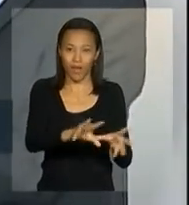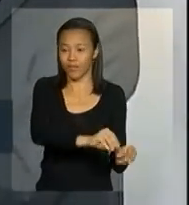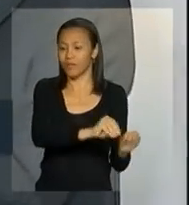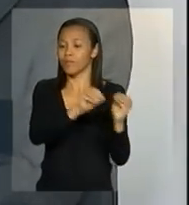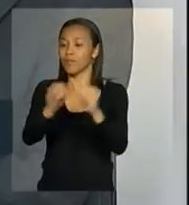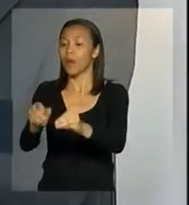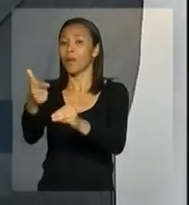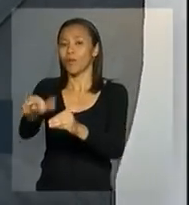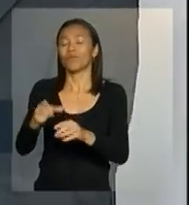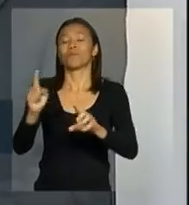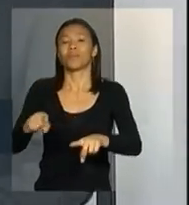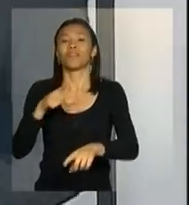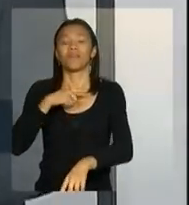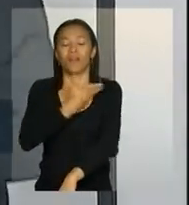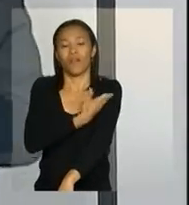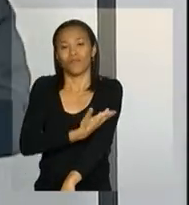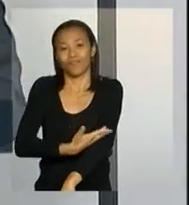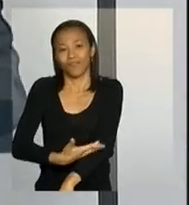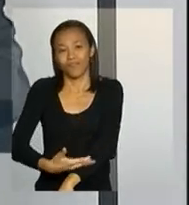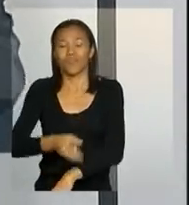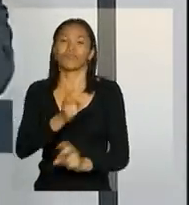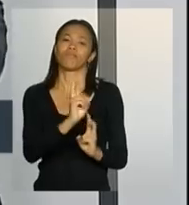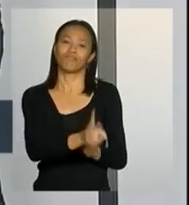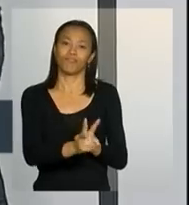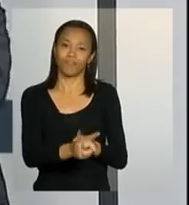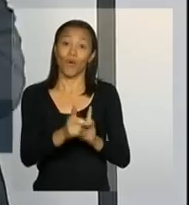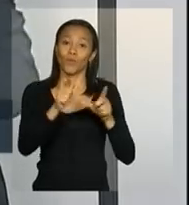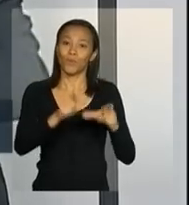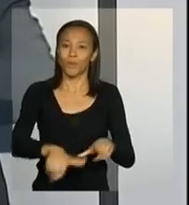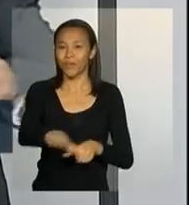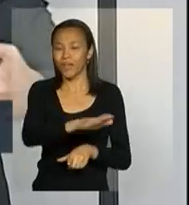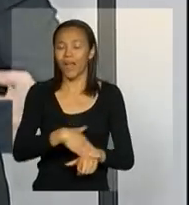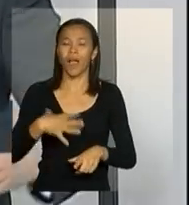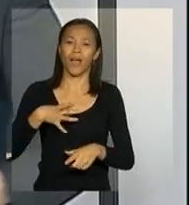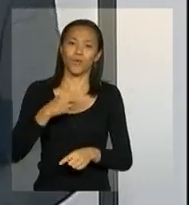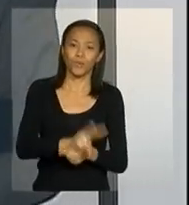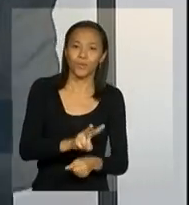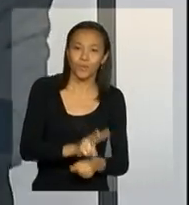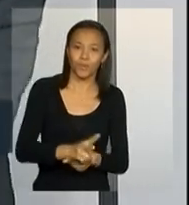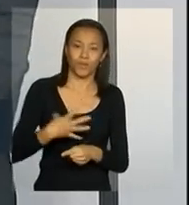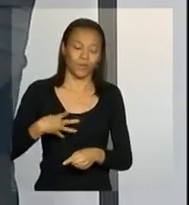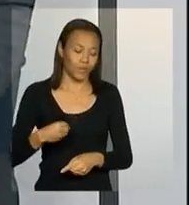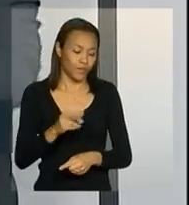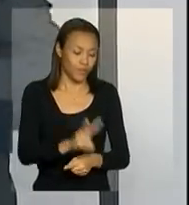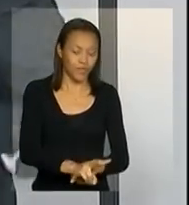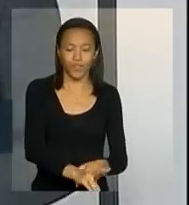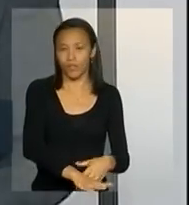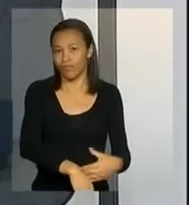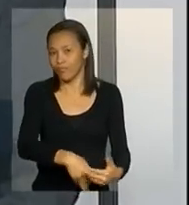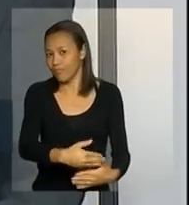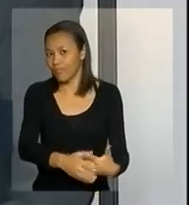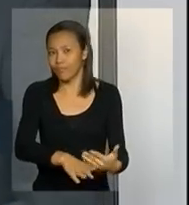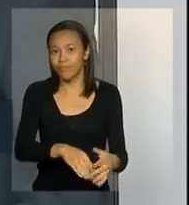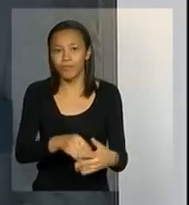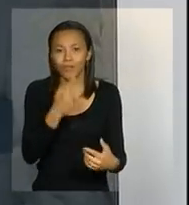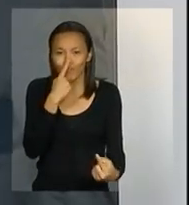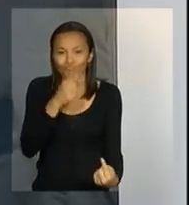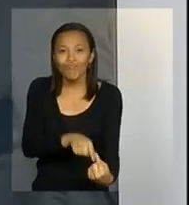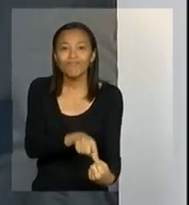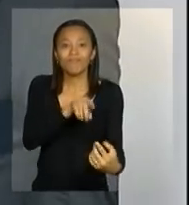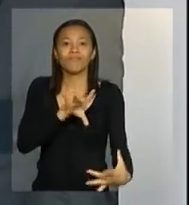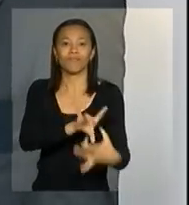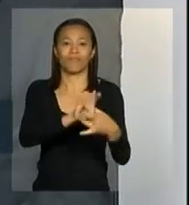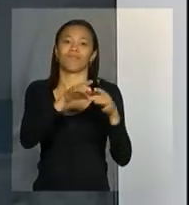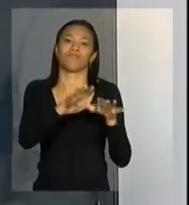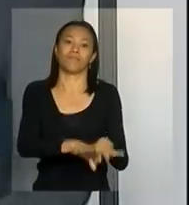porque, tradicionalmente, são os lugares em que elas criaram as suas raízes, firmaram, enfim, os